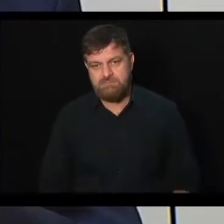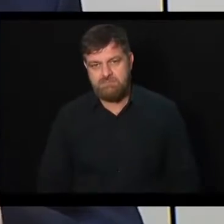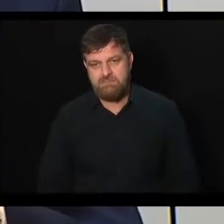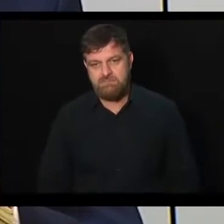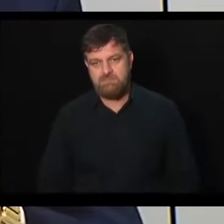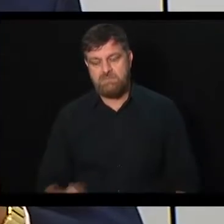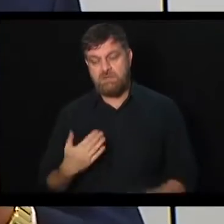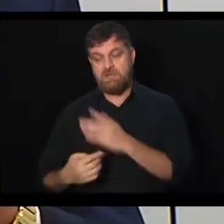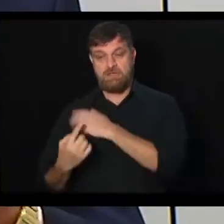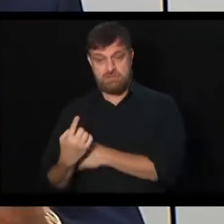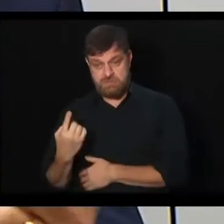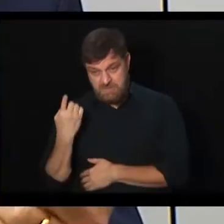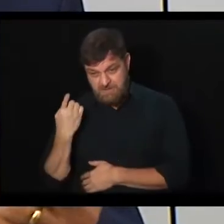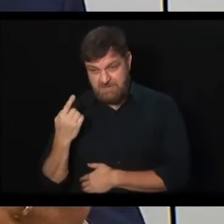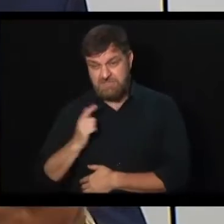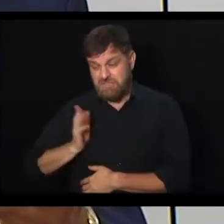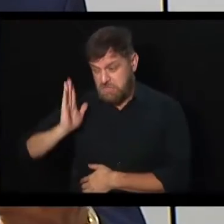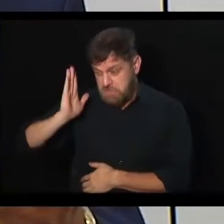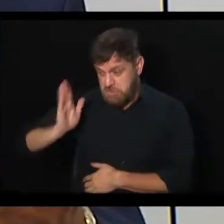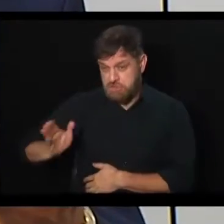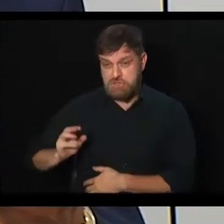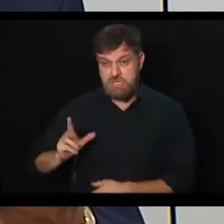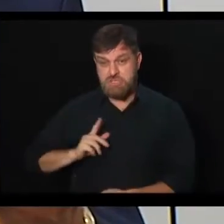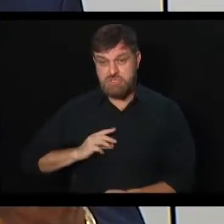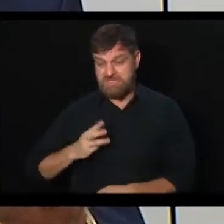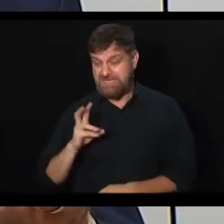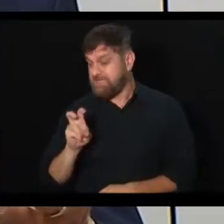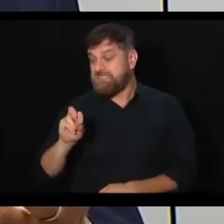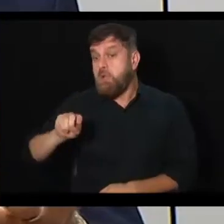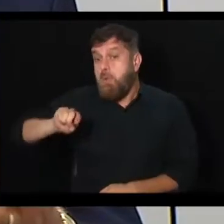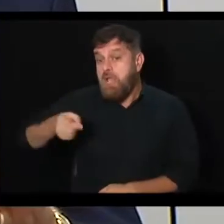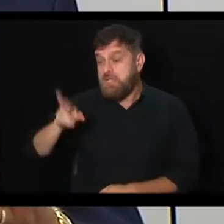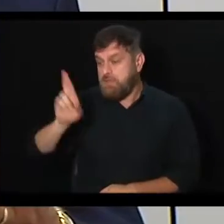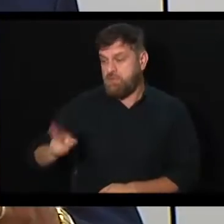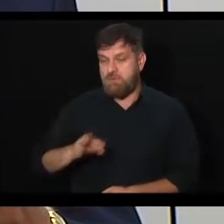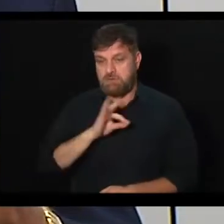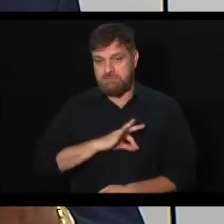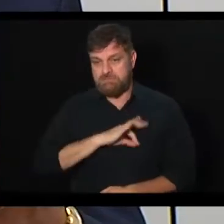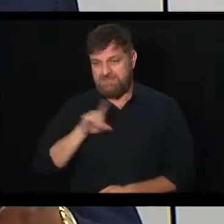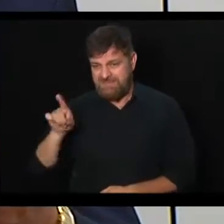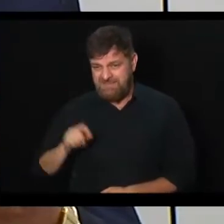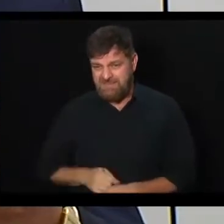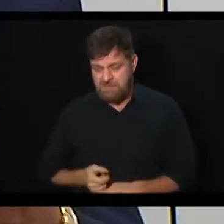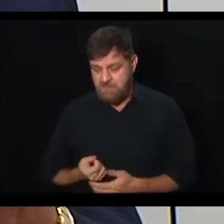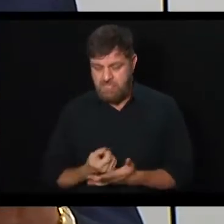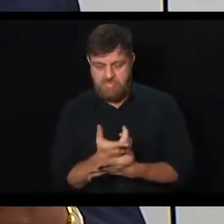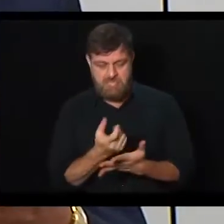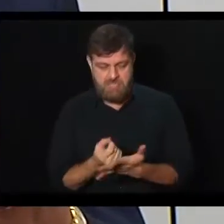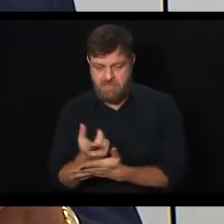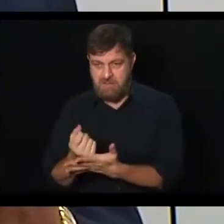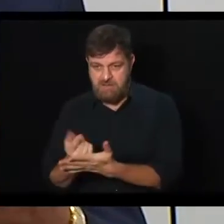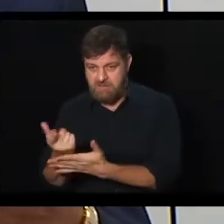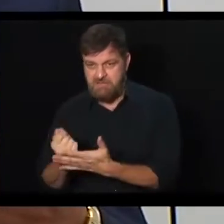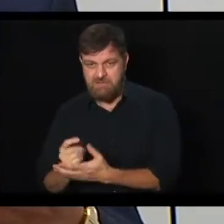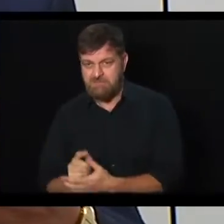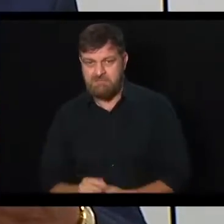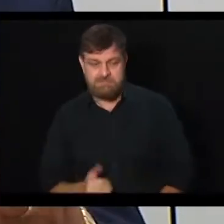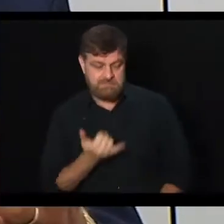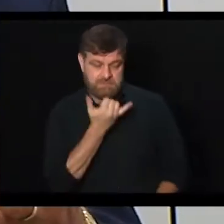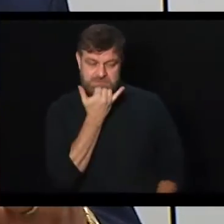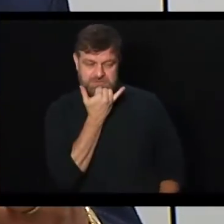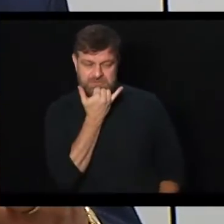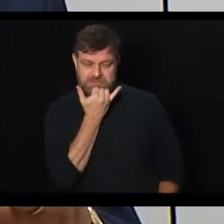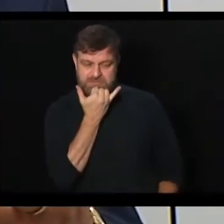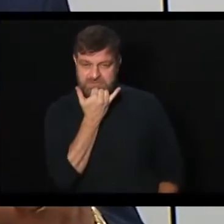ficava, esses que já ganhavam 30, 40, 50 mil, não investem no consumo, na padaria, me perdoem,